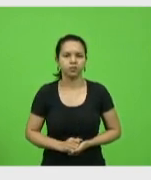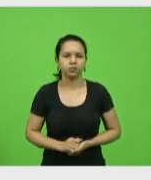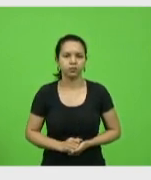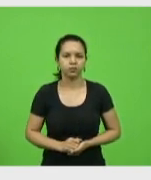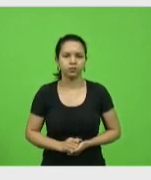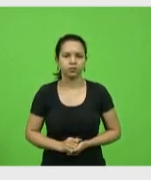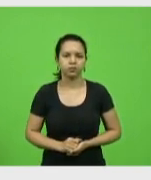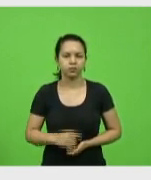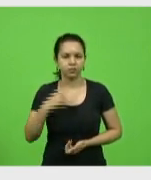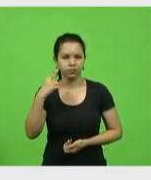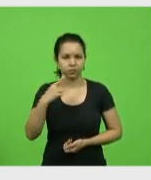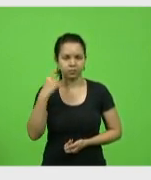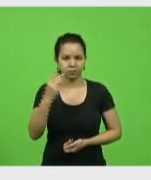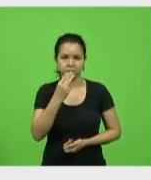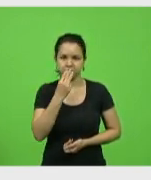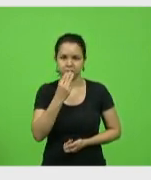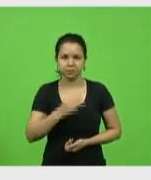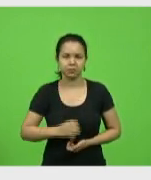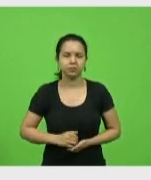Deputado Sopelsa.